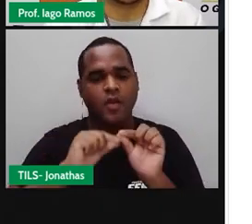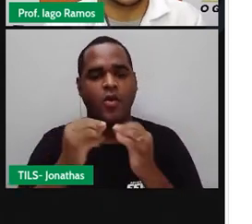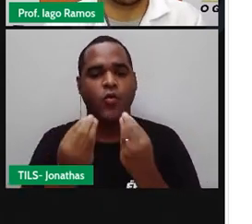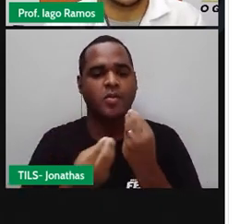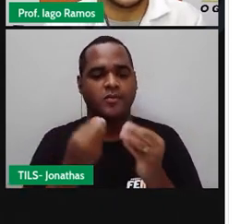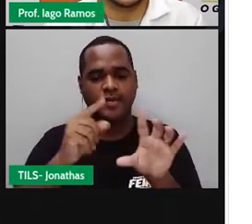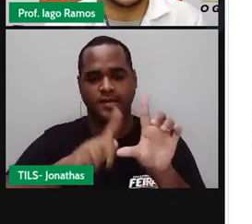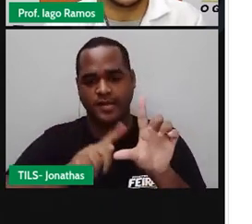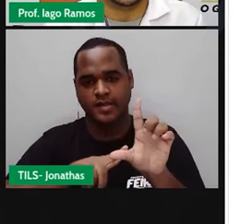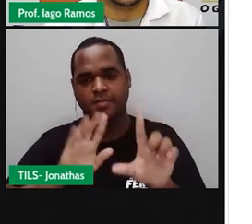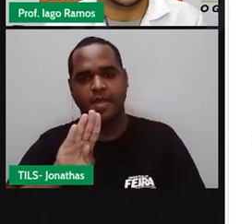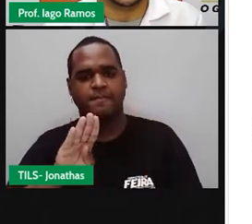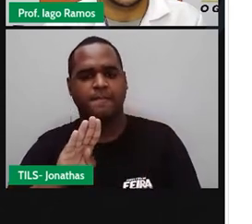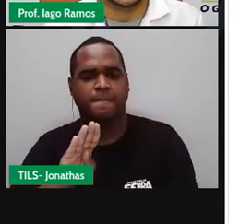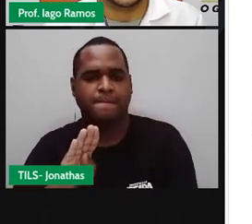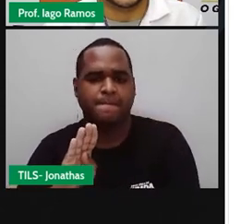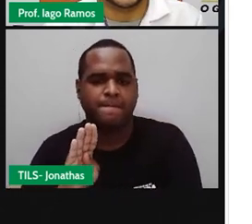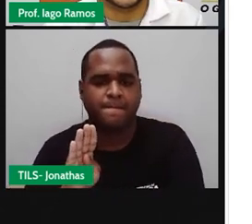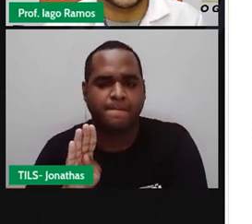letra B.